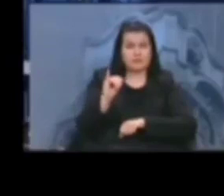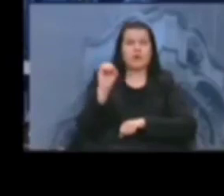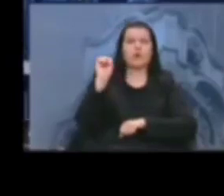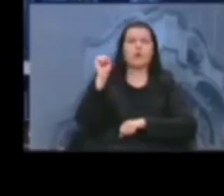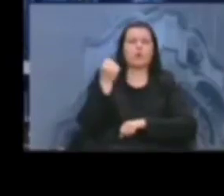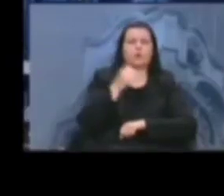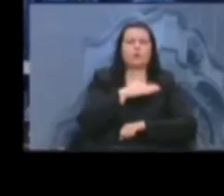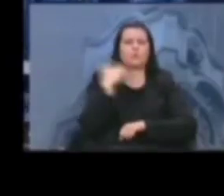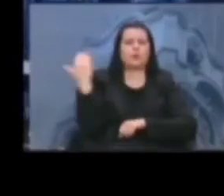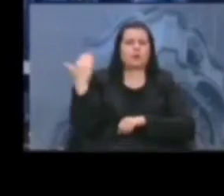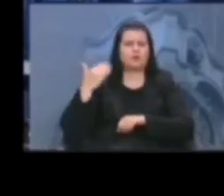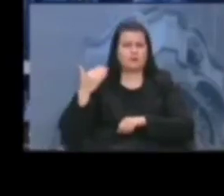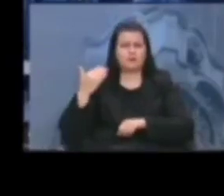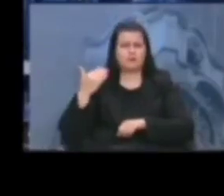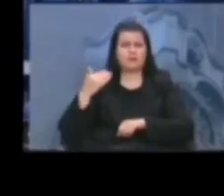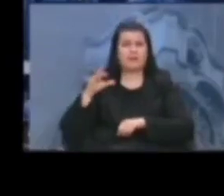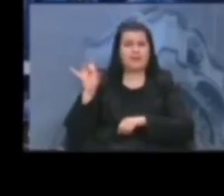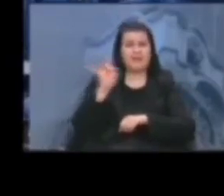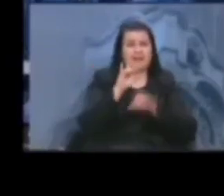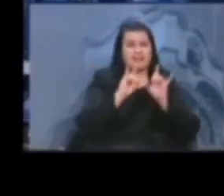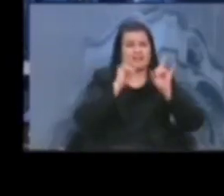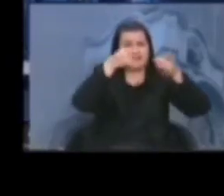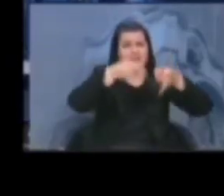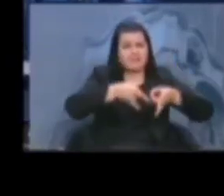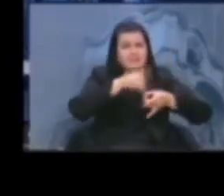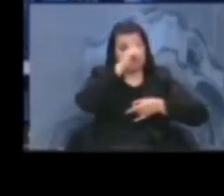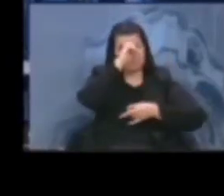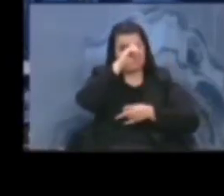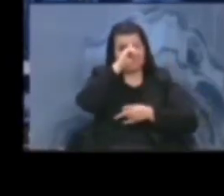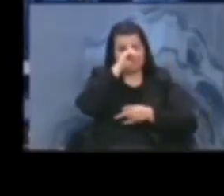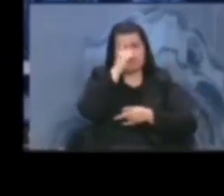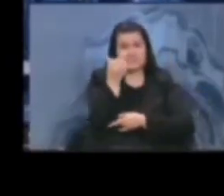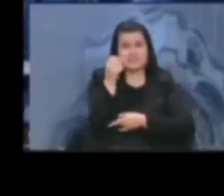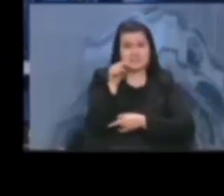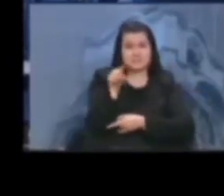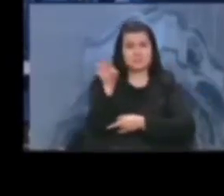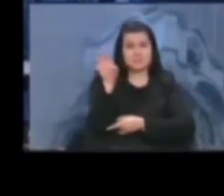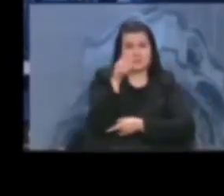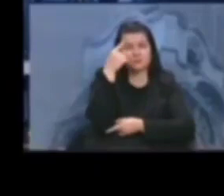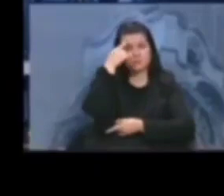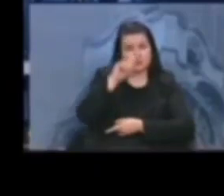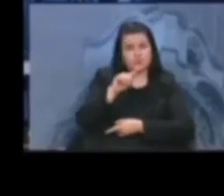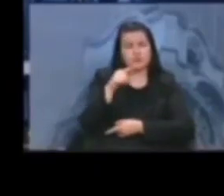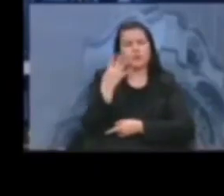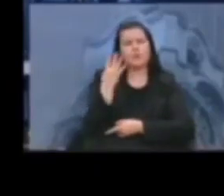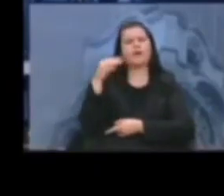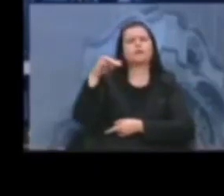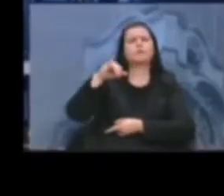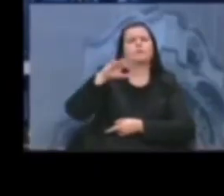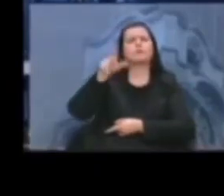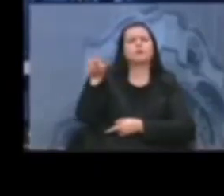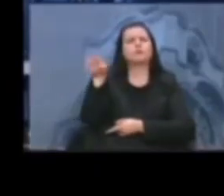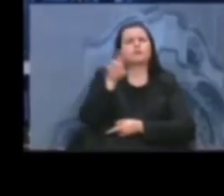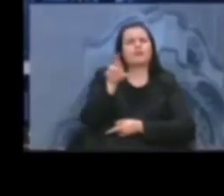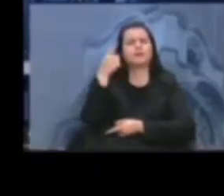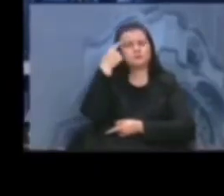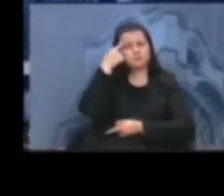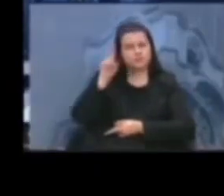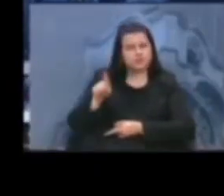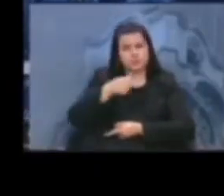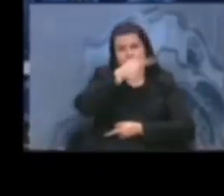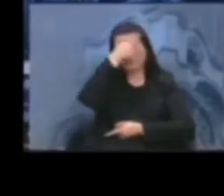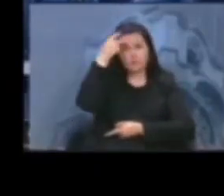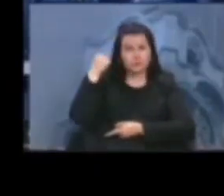E, na verdade, cada leito custando R$ mil ao dia, R$ 4 milhões ao dia a Prefeitura gasta, que é um